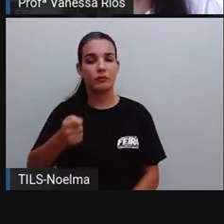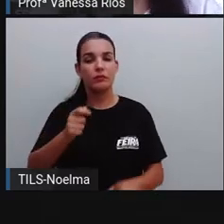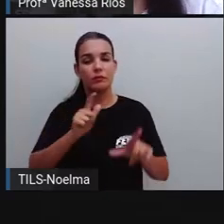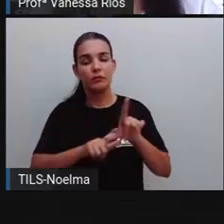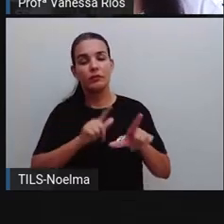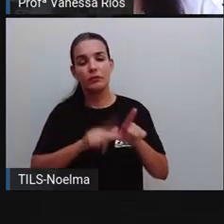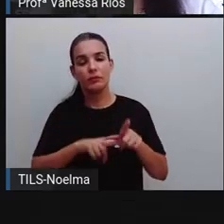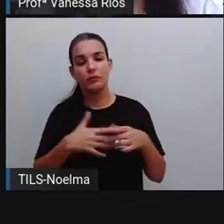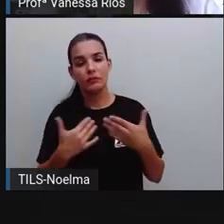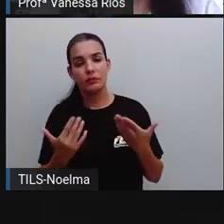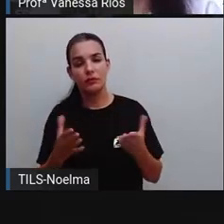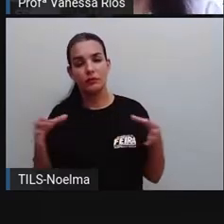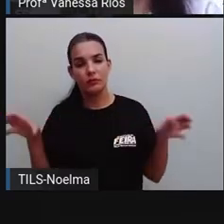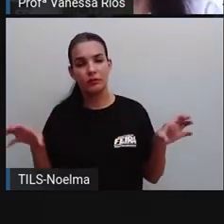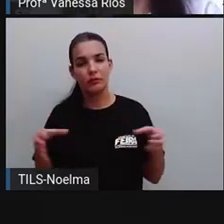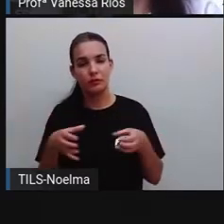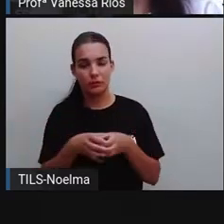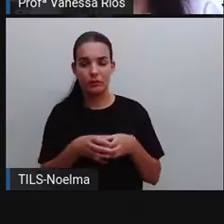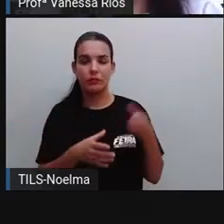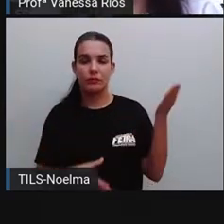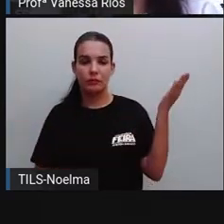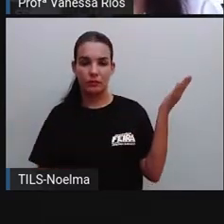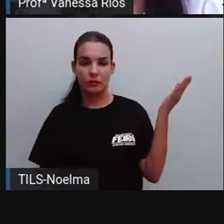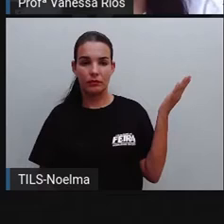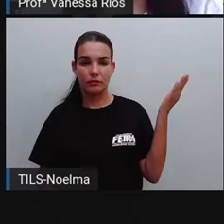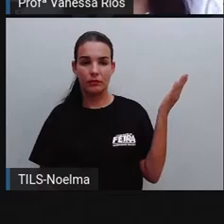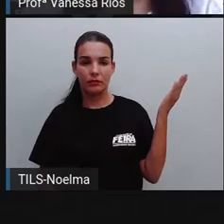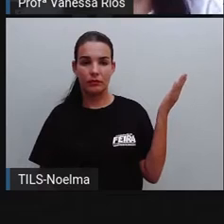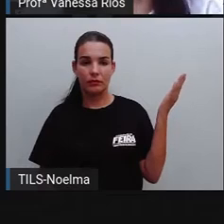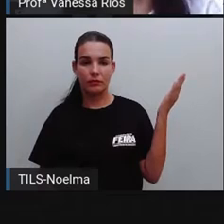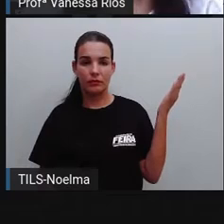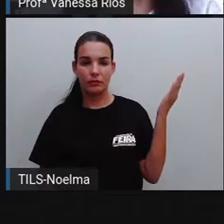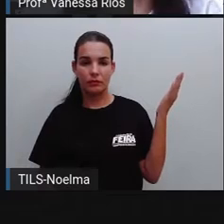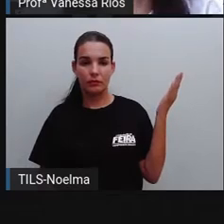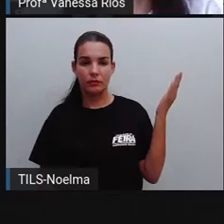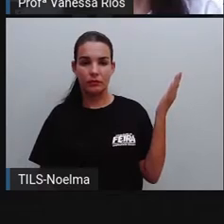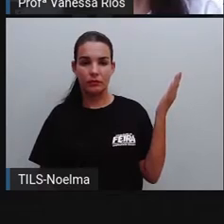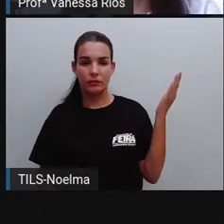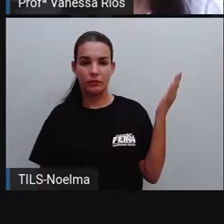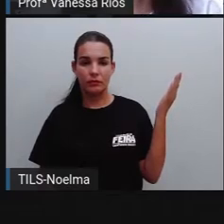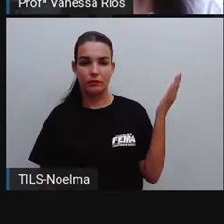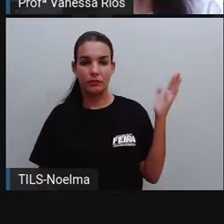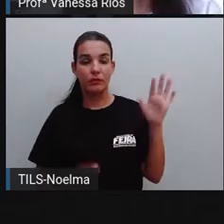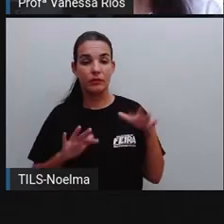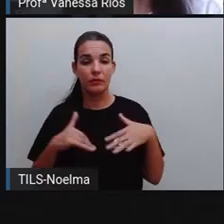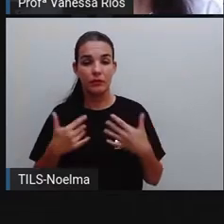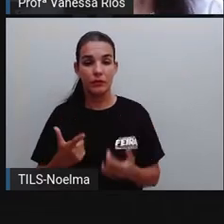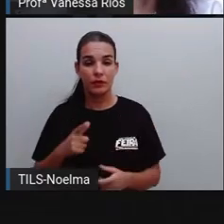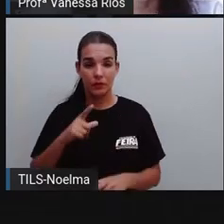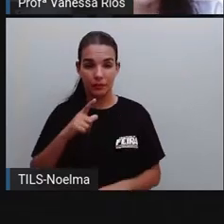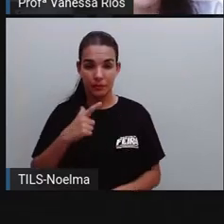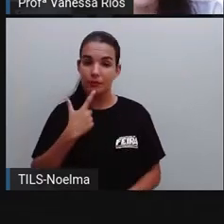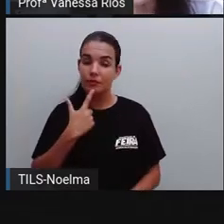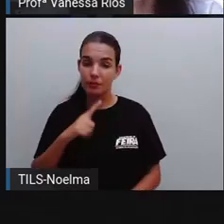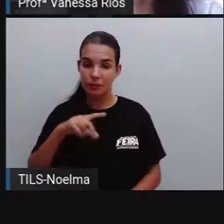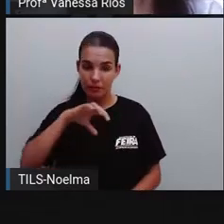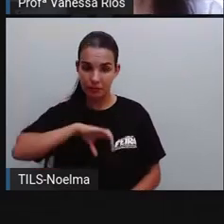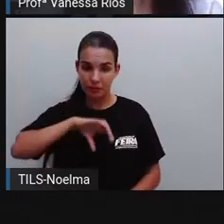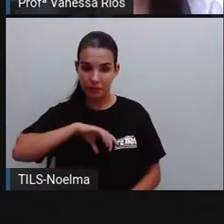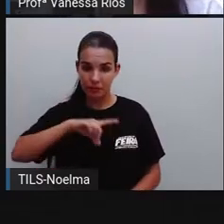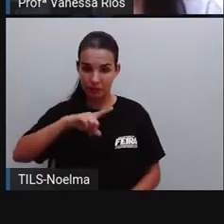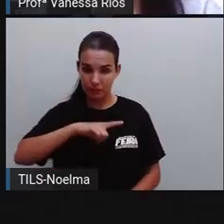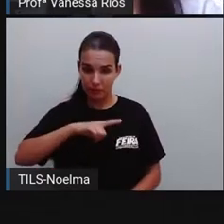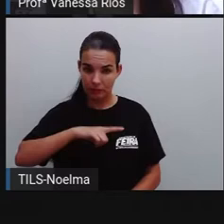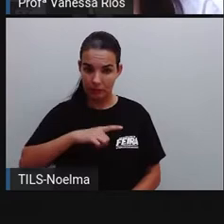cujo conjunto é chamado de alfabeto. E aí a língua portuguesa tem